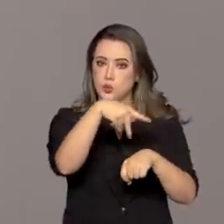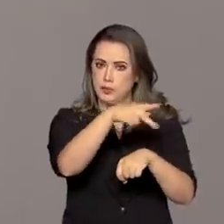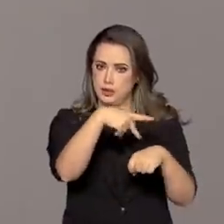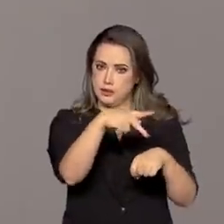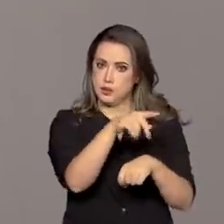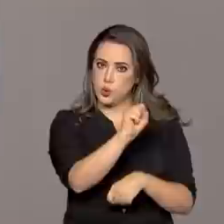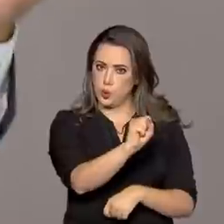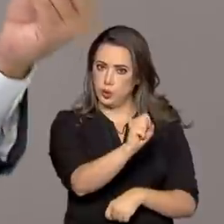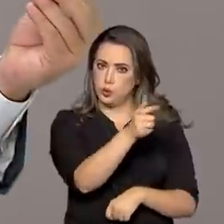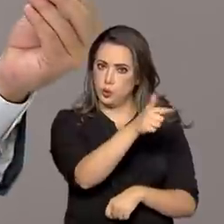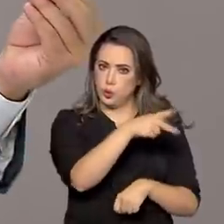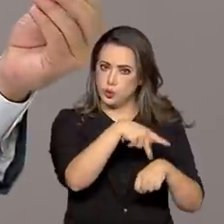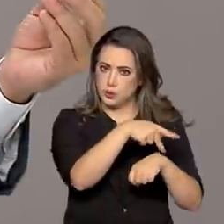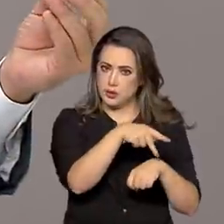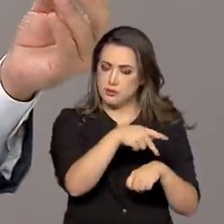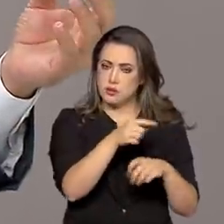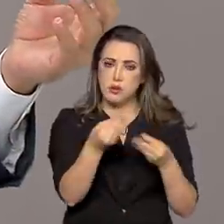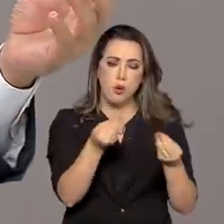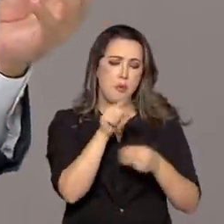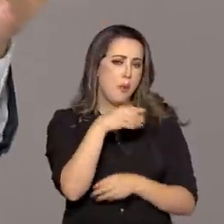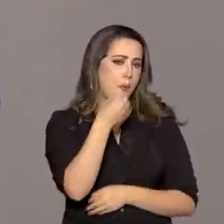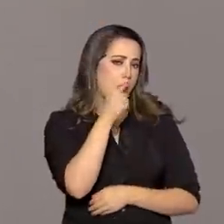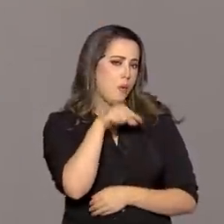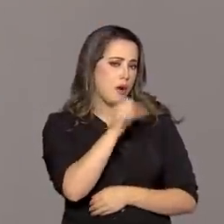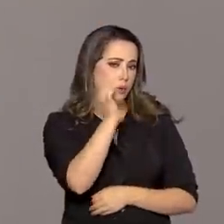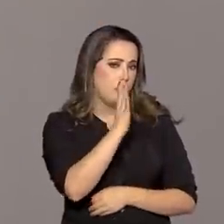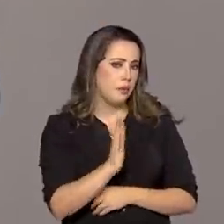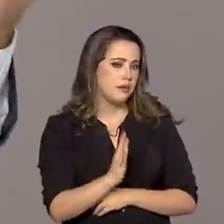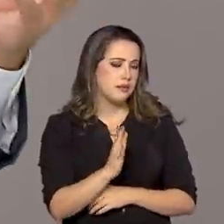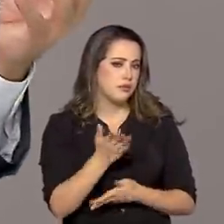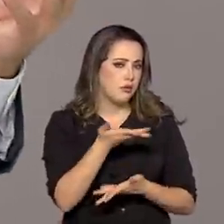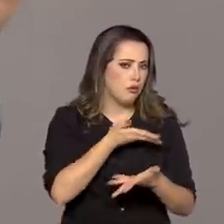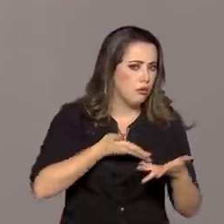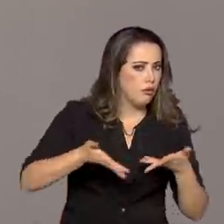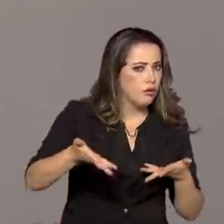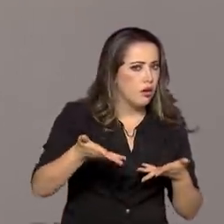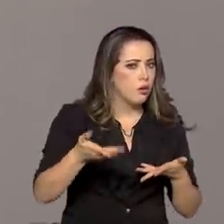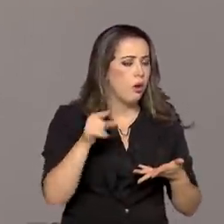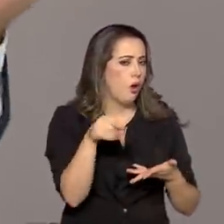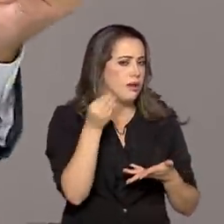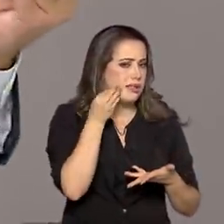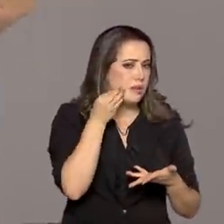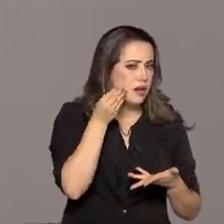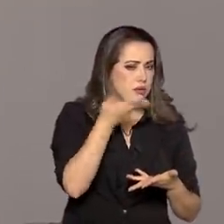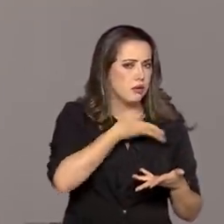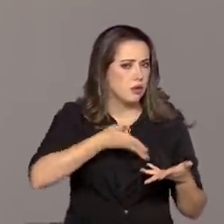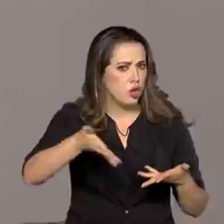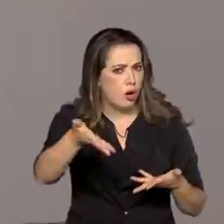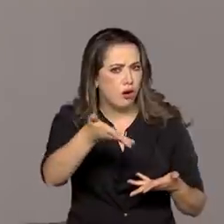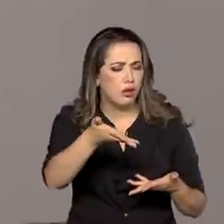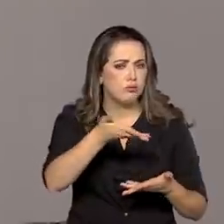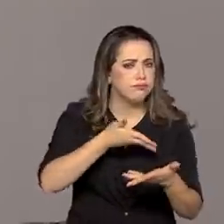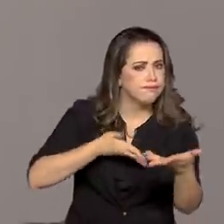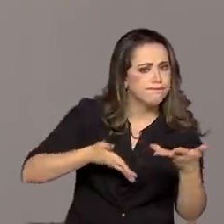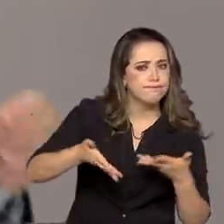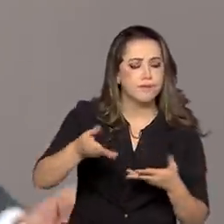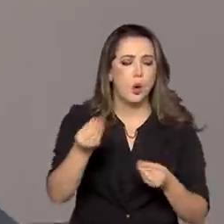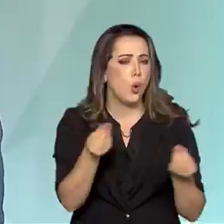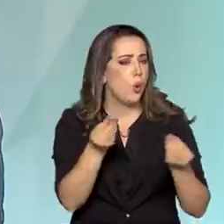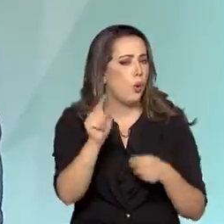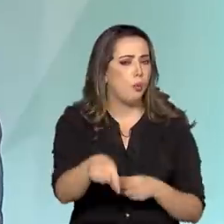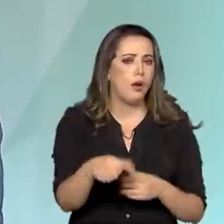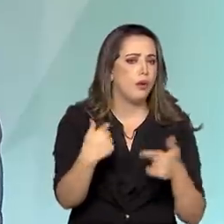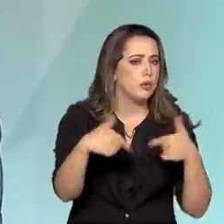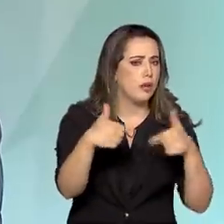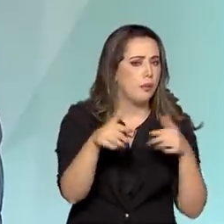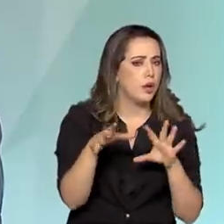parceria? Ela é benéfica para a Biblioteca Nacional? Há troca de experiências entre esses países? Como é que funciona isso?